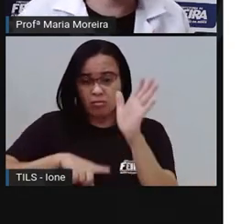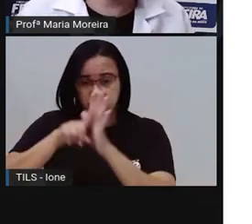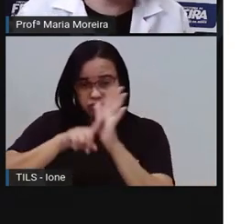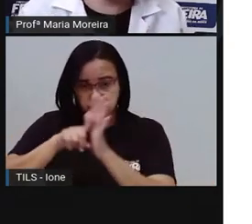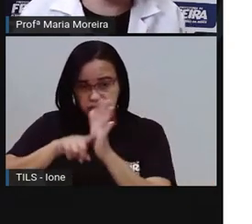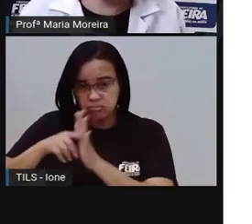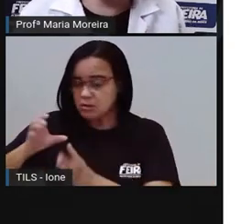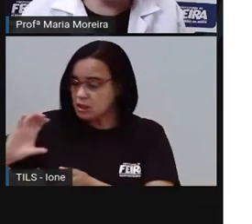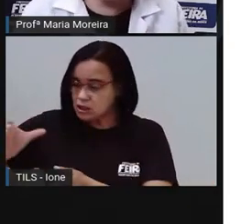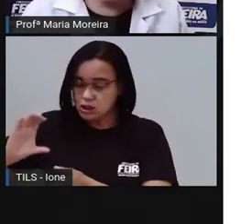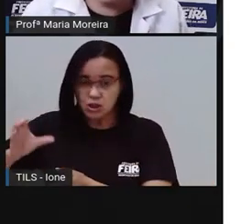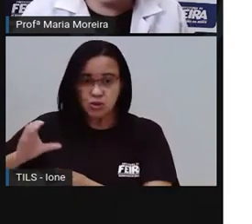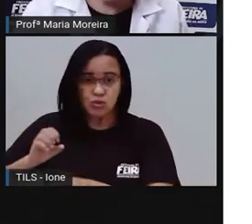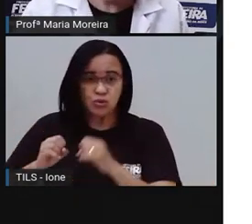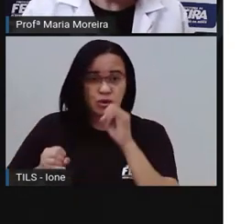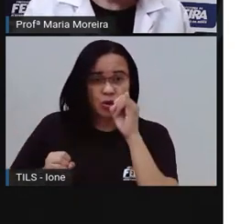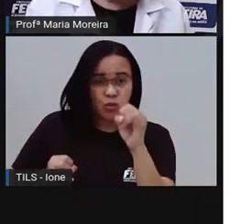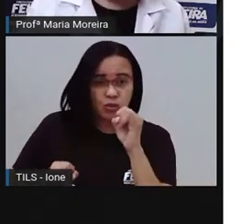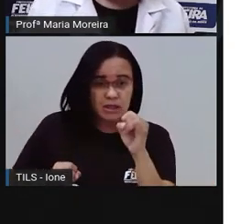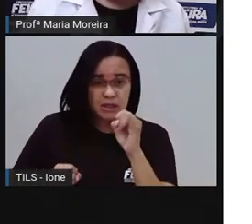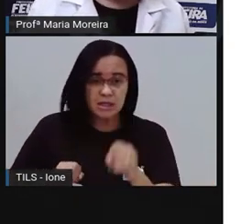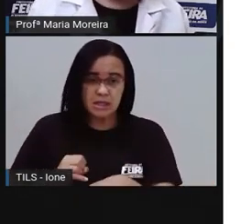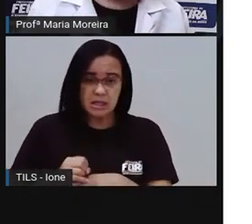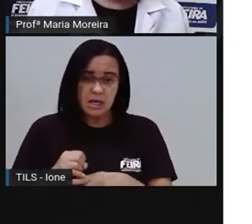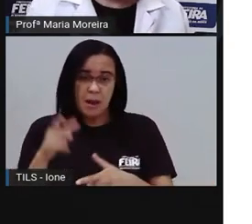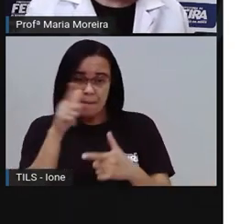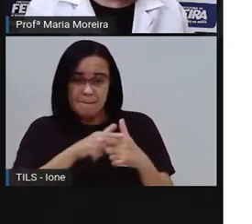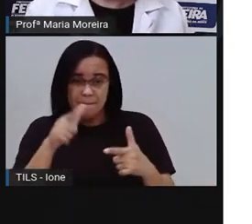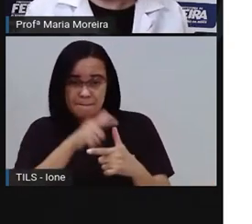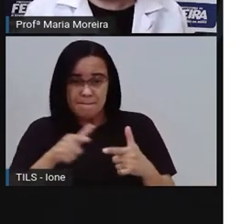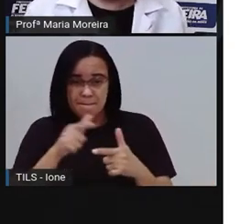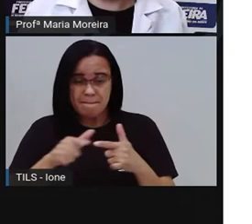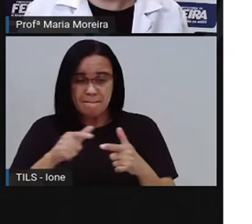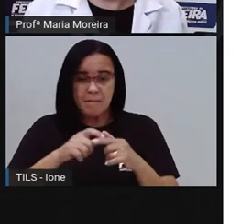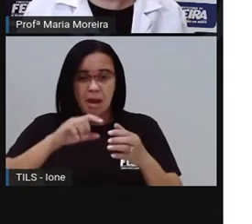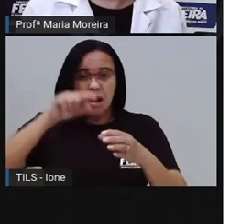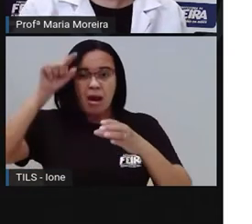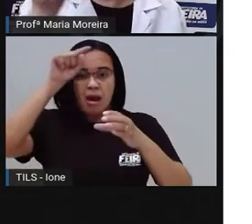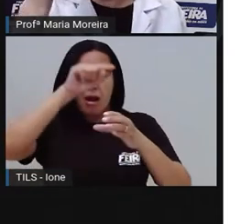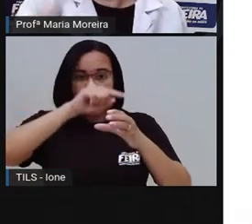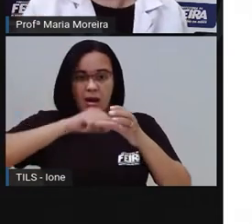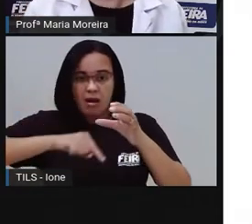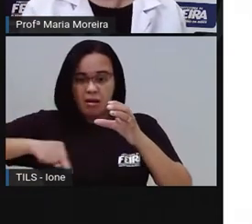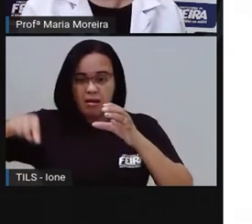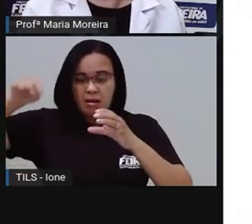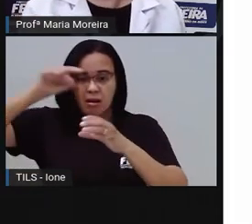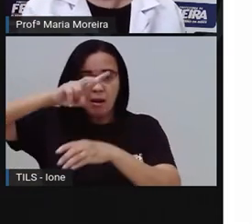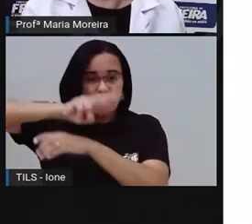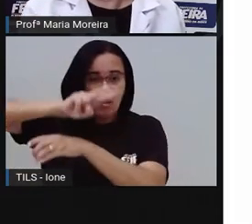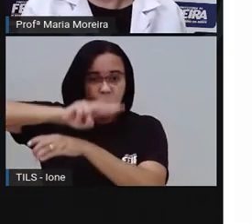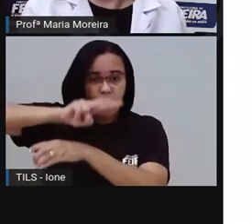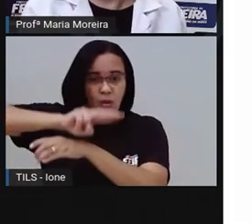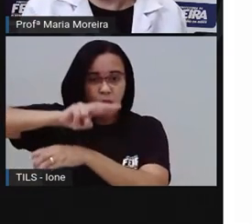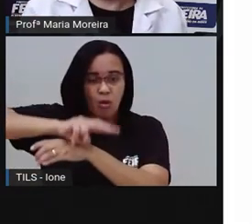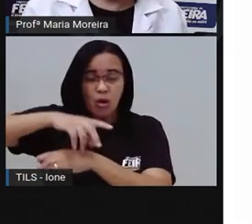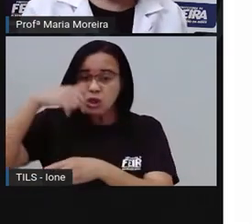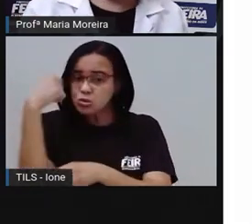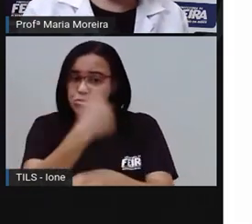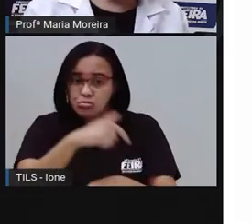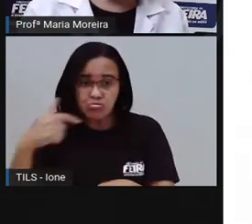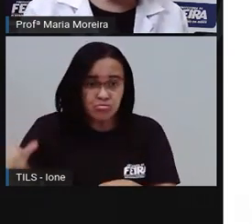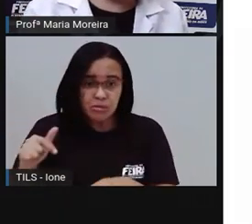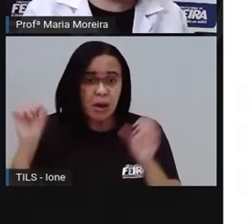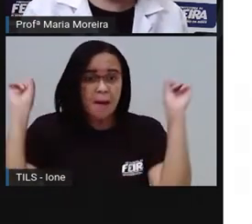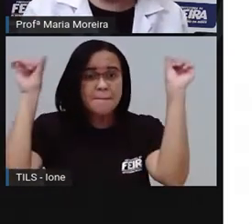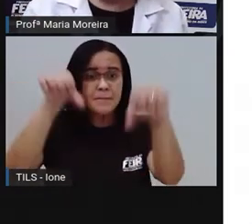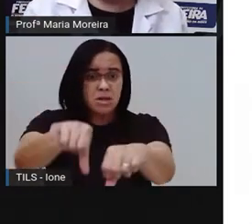vai estar muito comprometida aqui. Chuva ácida, gente, é uma chuva que já cai poluída, né? E o efeito